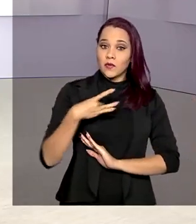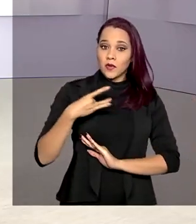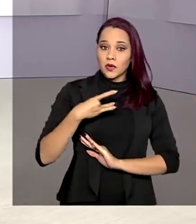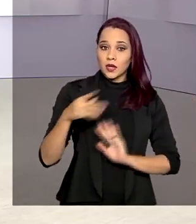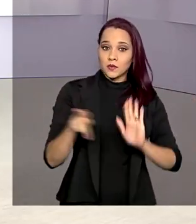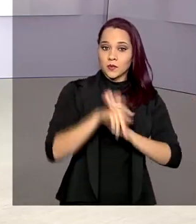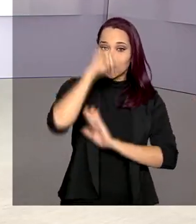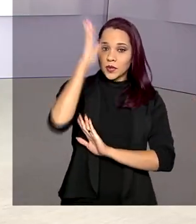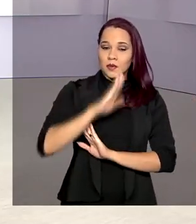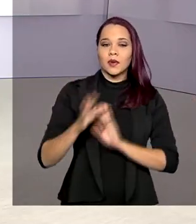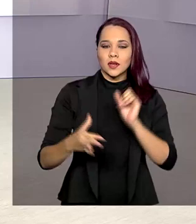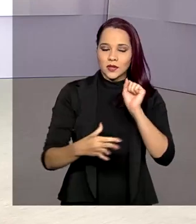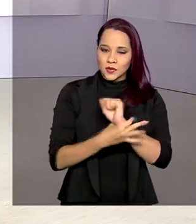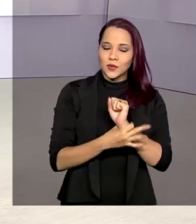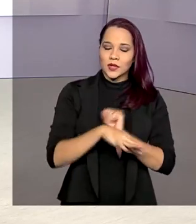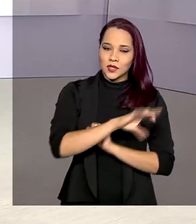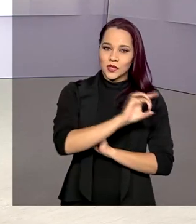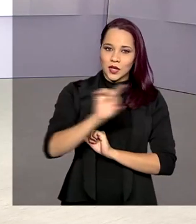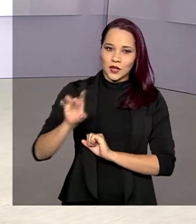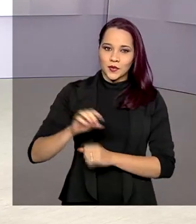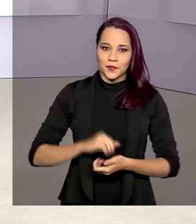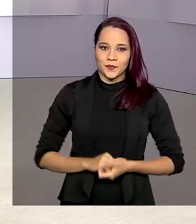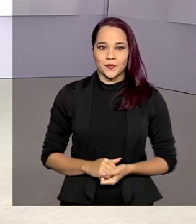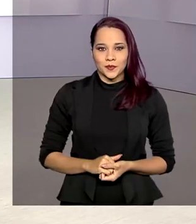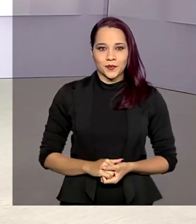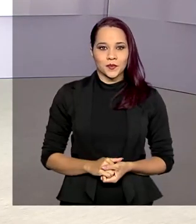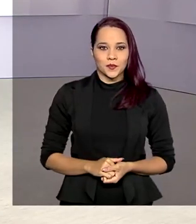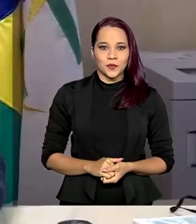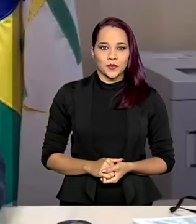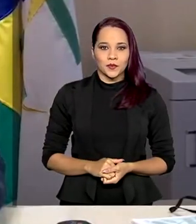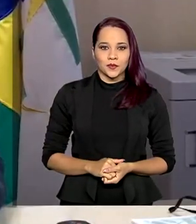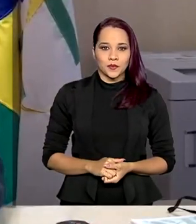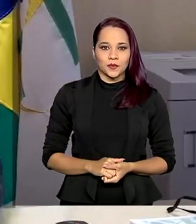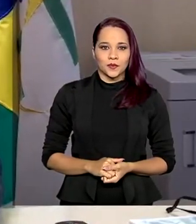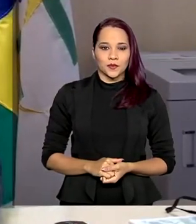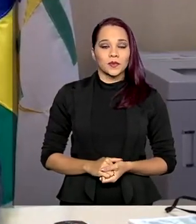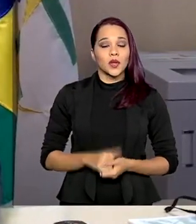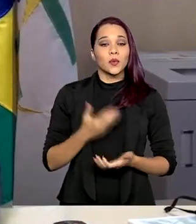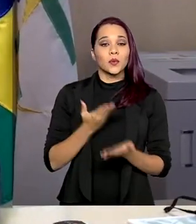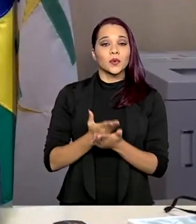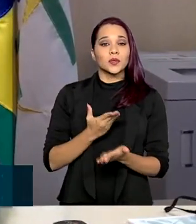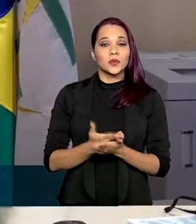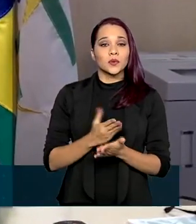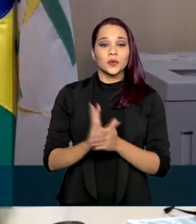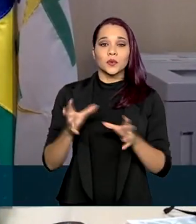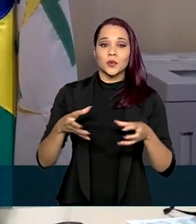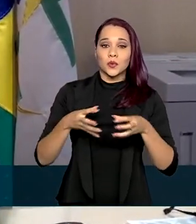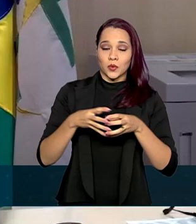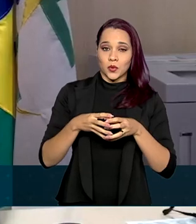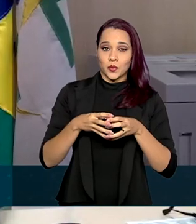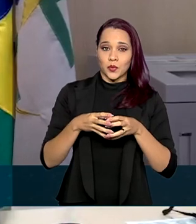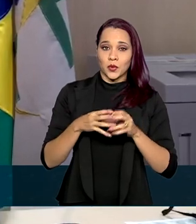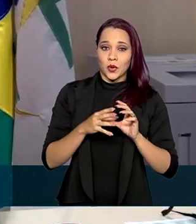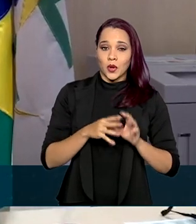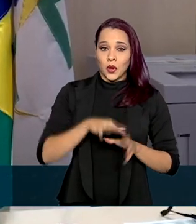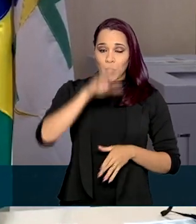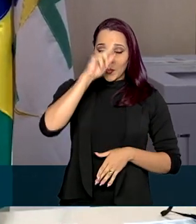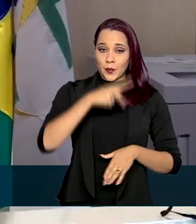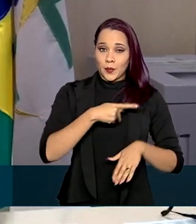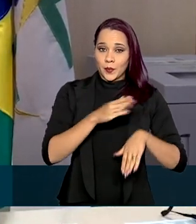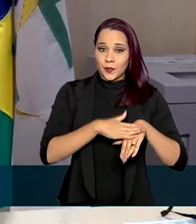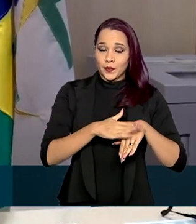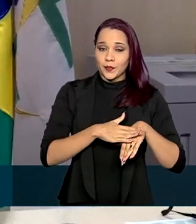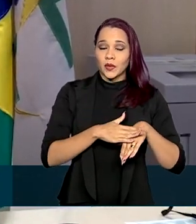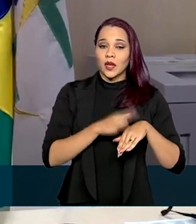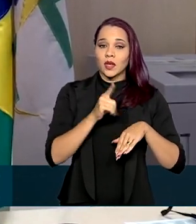brasileiros, para garantir a segurança dos participantes. O estudo do Comitê Independente, que